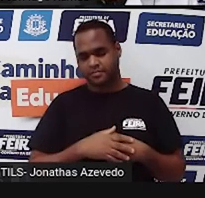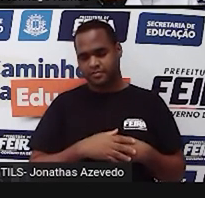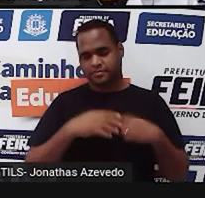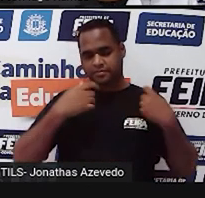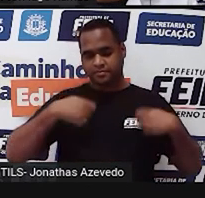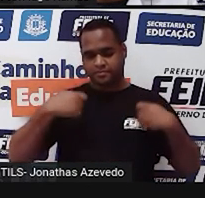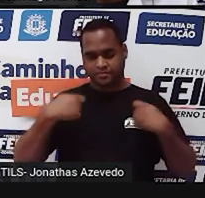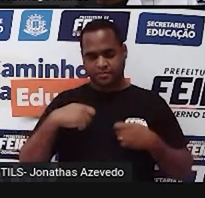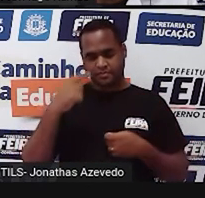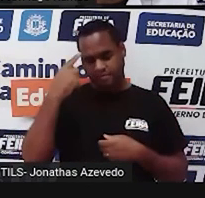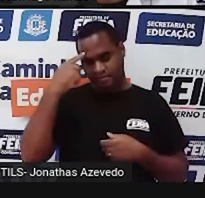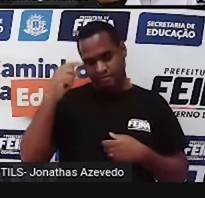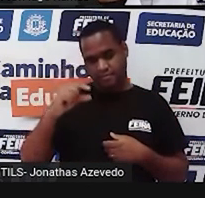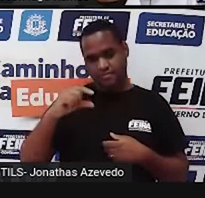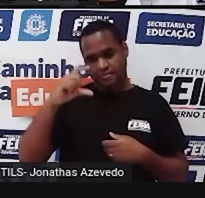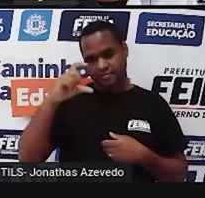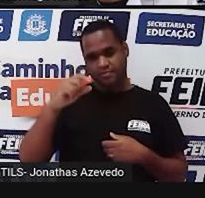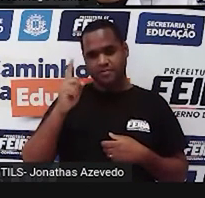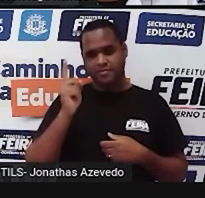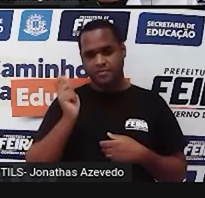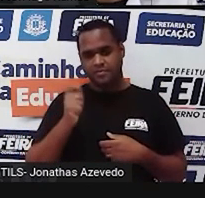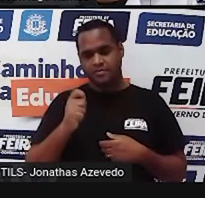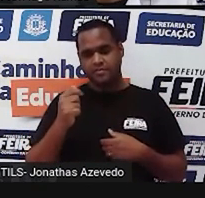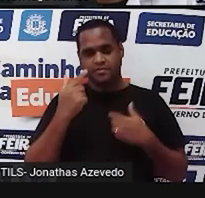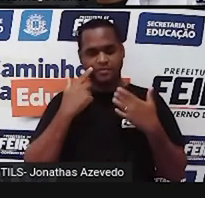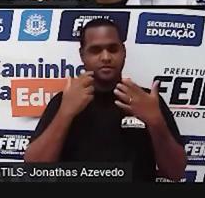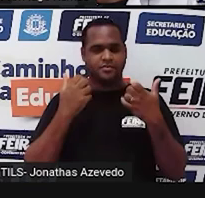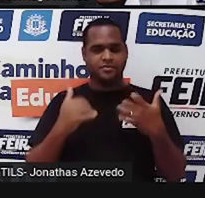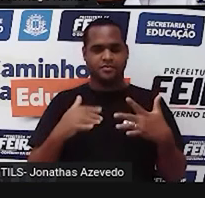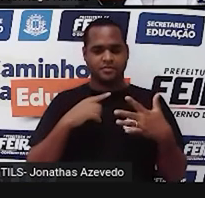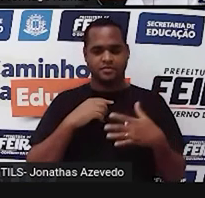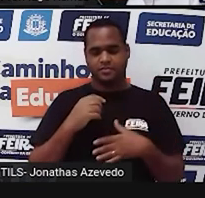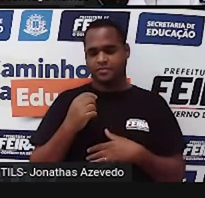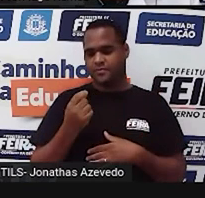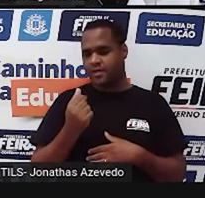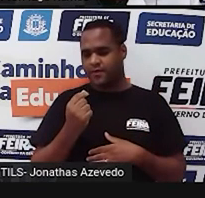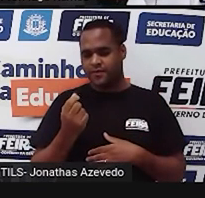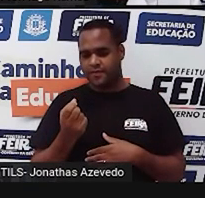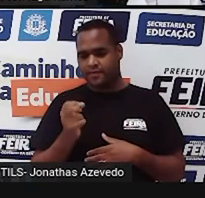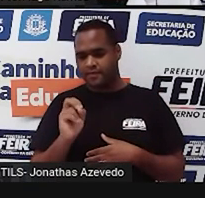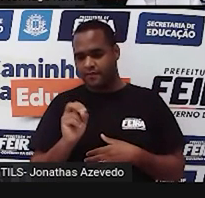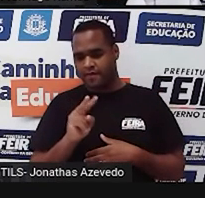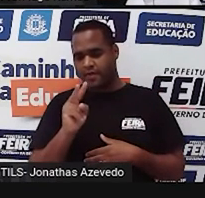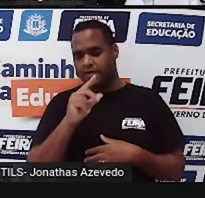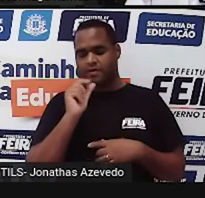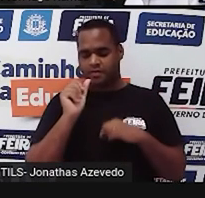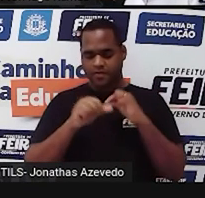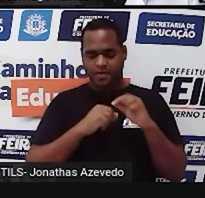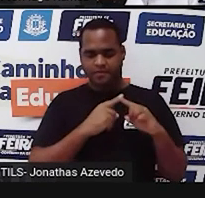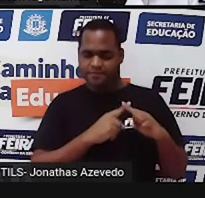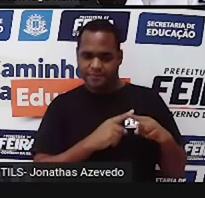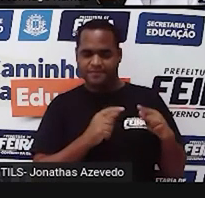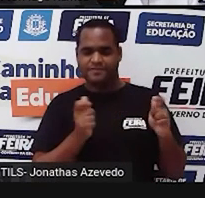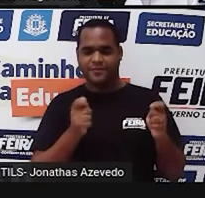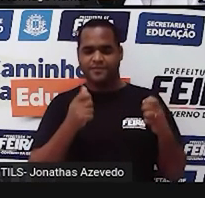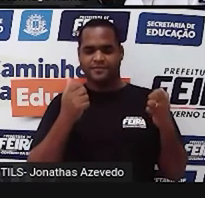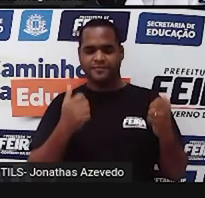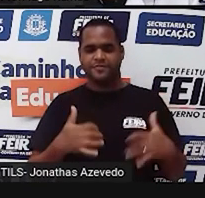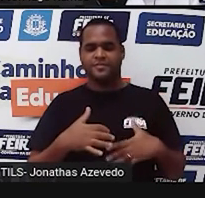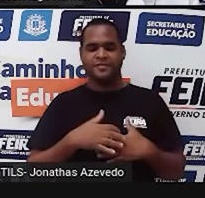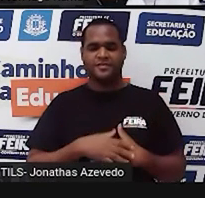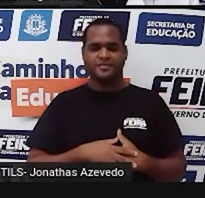da quantidade do combustível que foi abastecida para trocar pelo X, né?